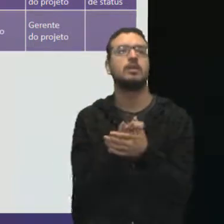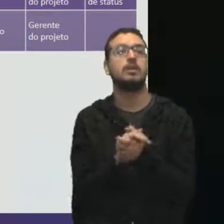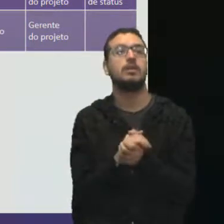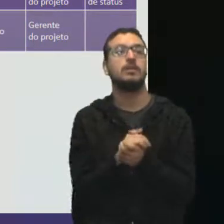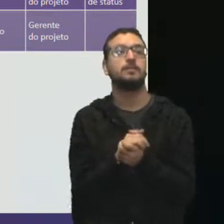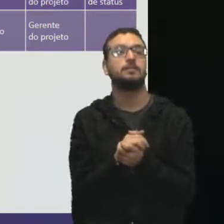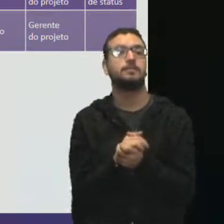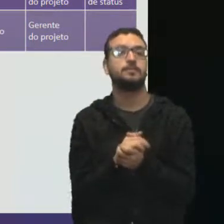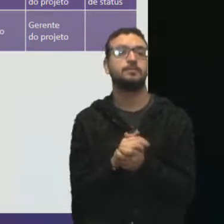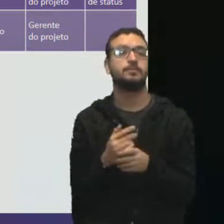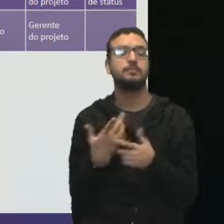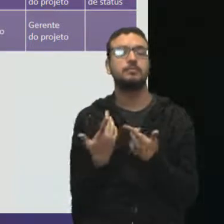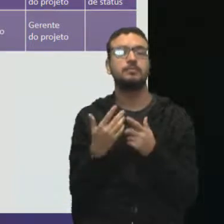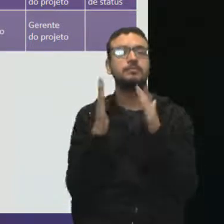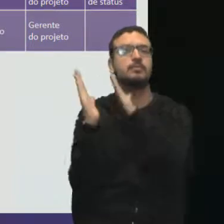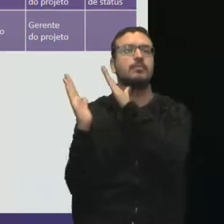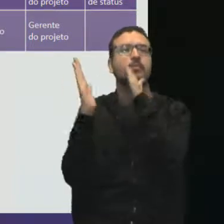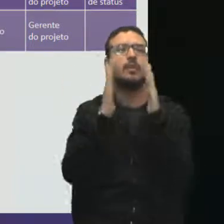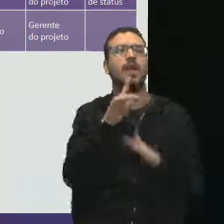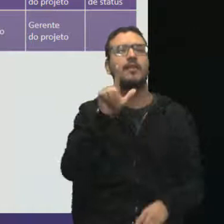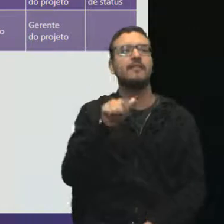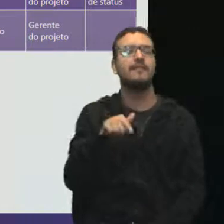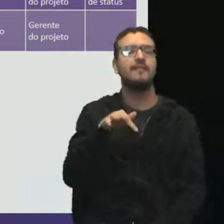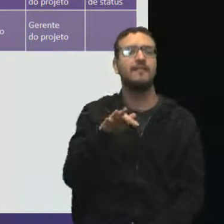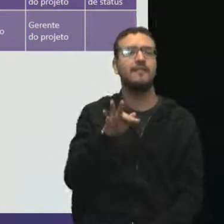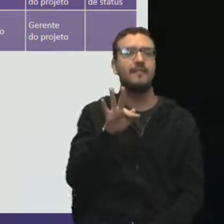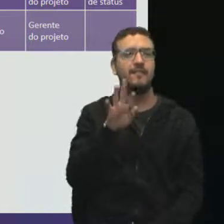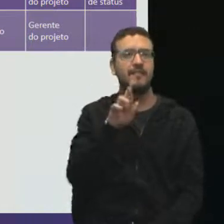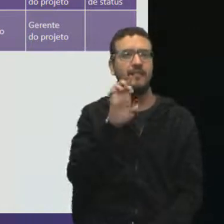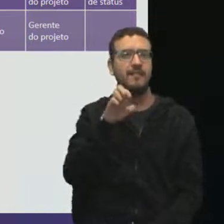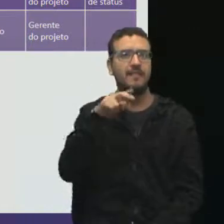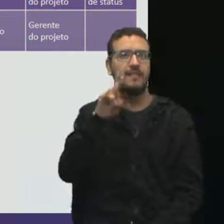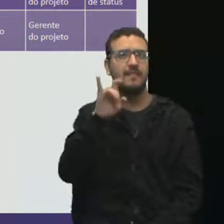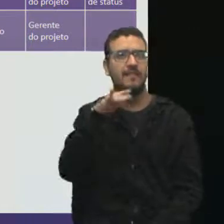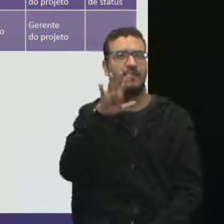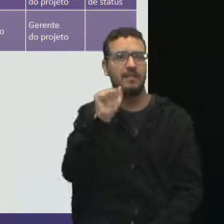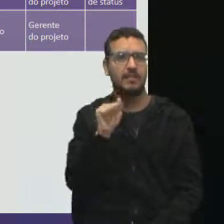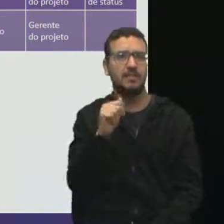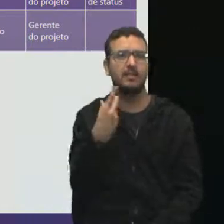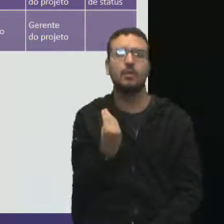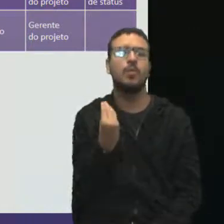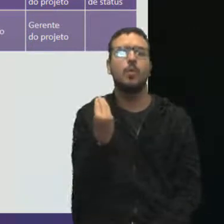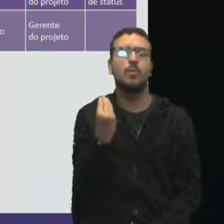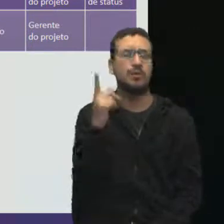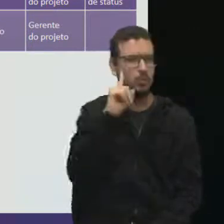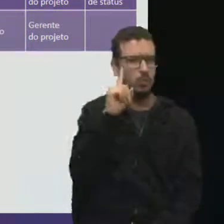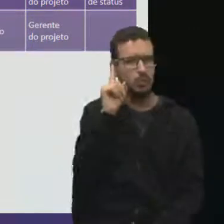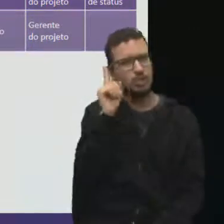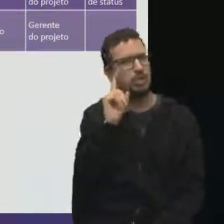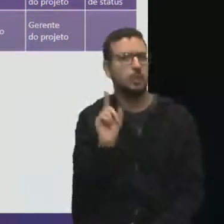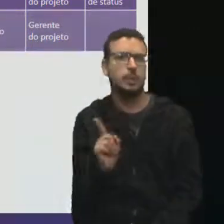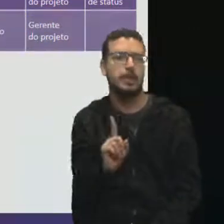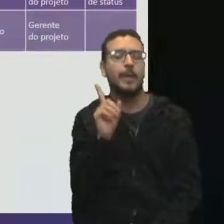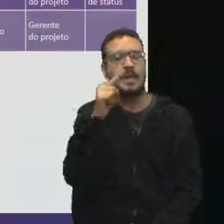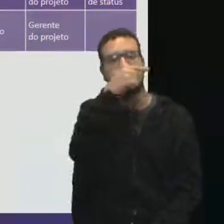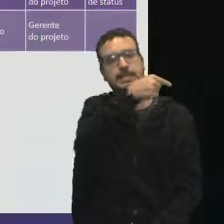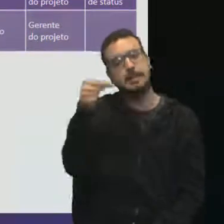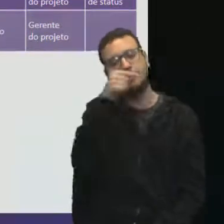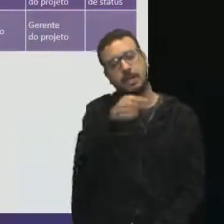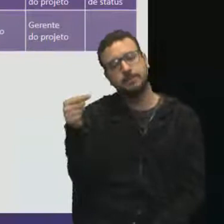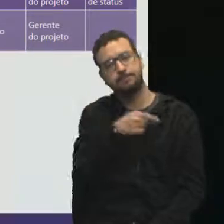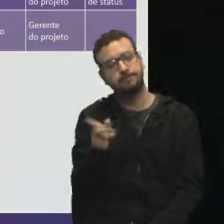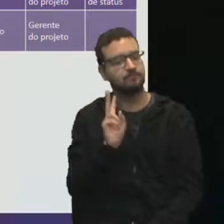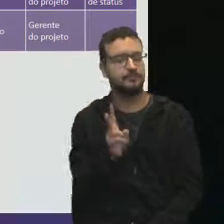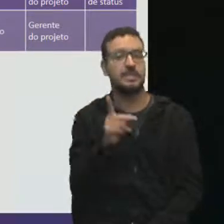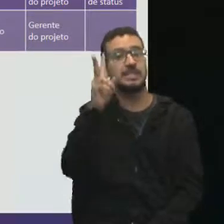acontecer toda segunda-feira. Ah, mas segunda-feira. Mas não dá para fazer. Vai ser segunda-feira, tá? Tem que